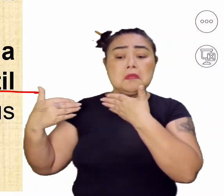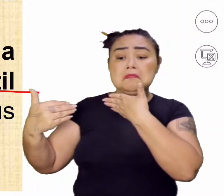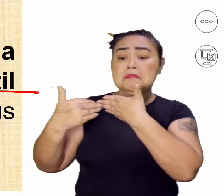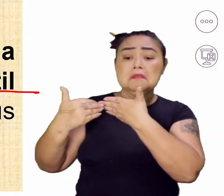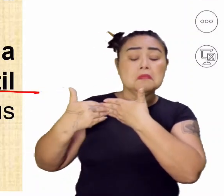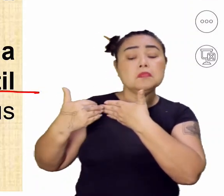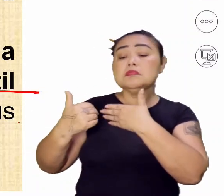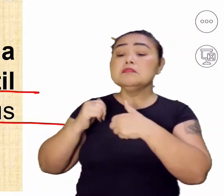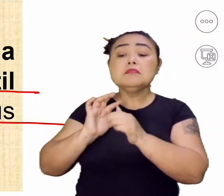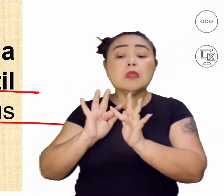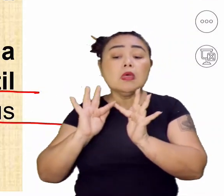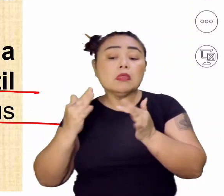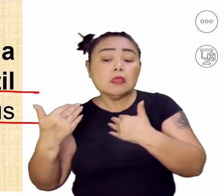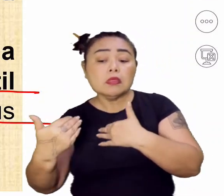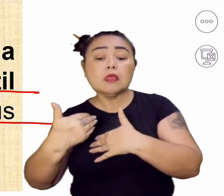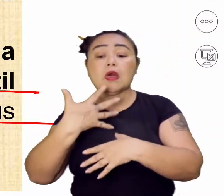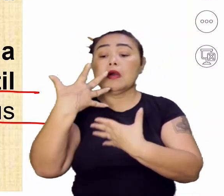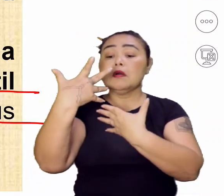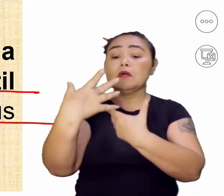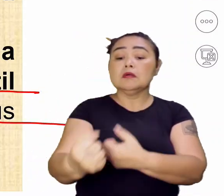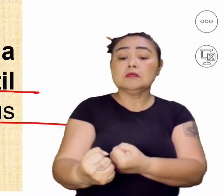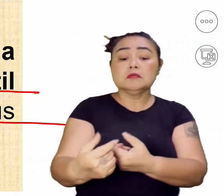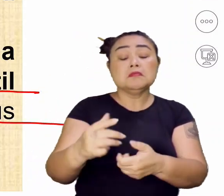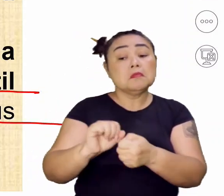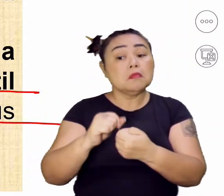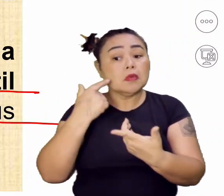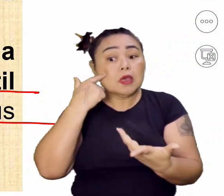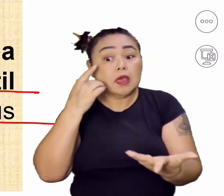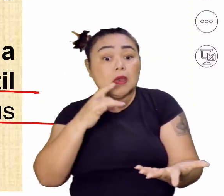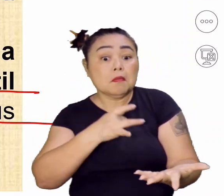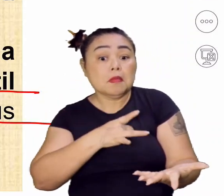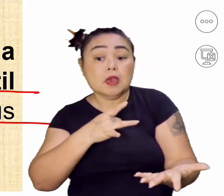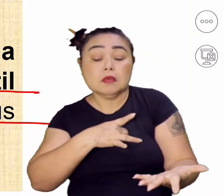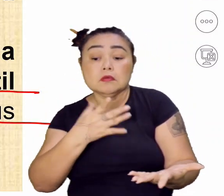temia a perda de seus privilégios comerciais.